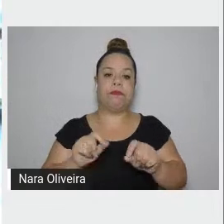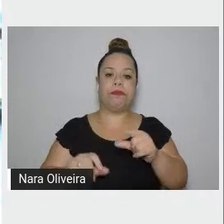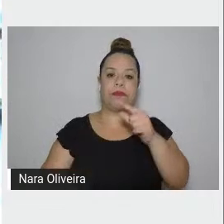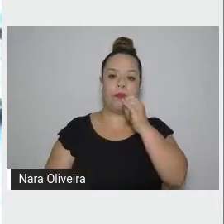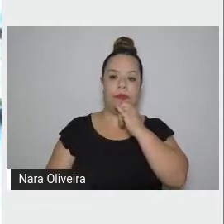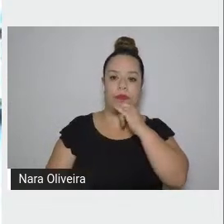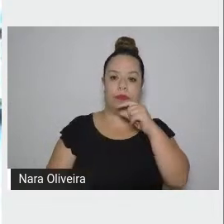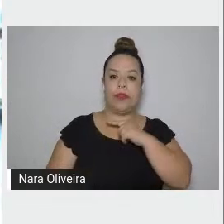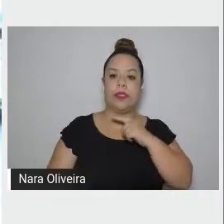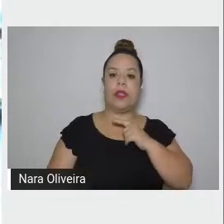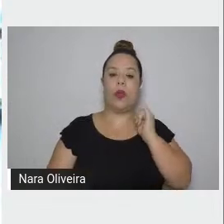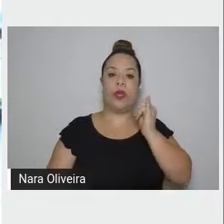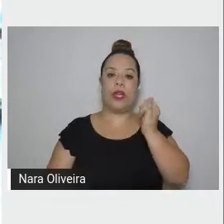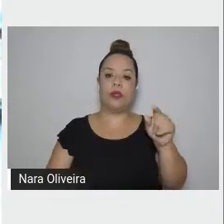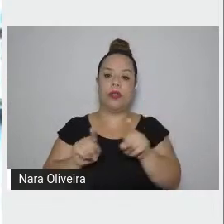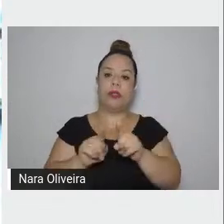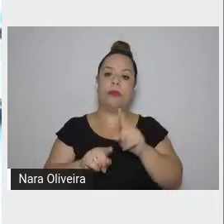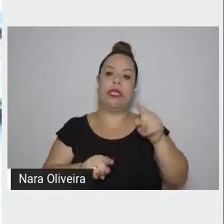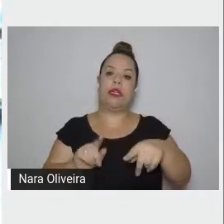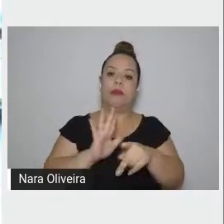como se ele fosse completamente